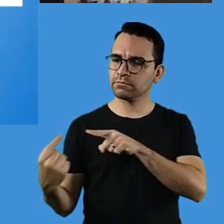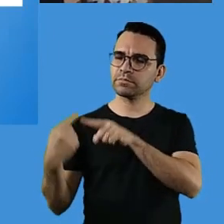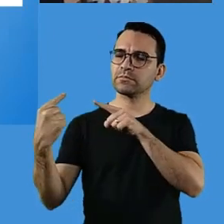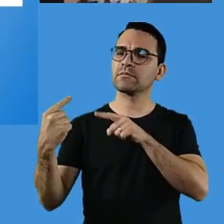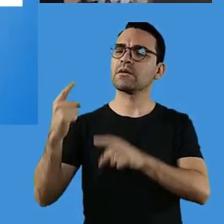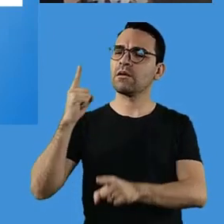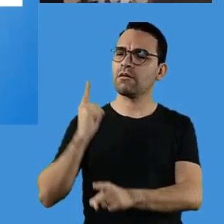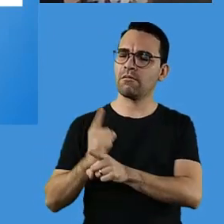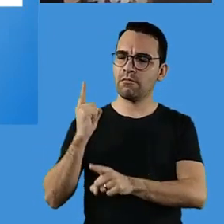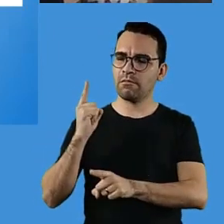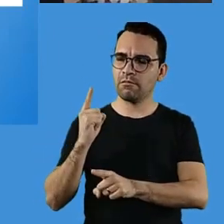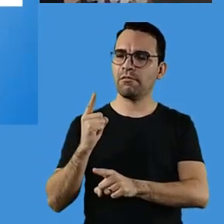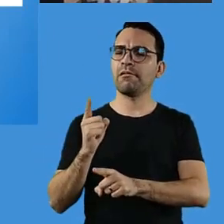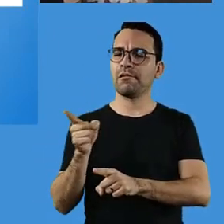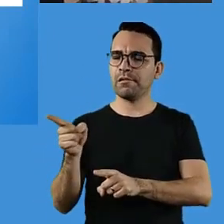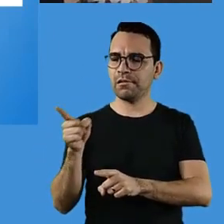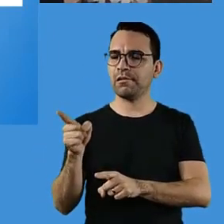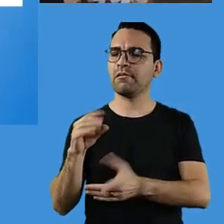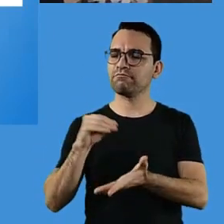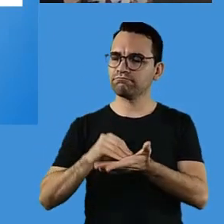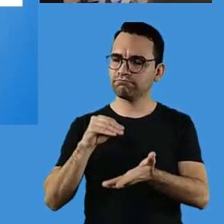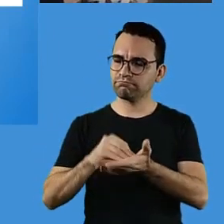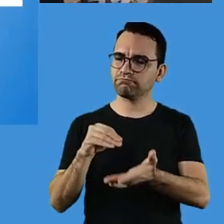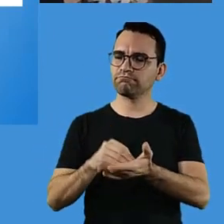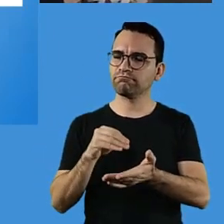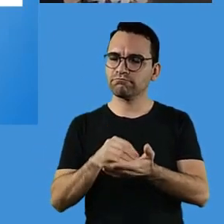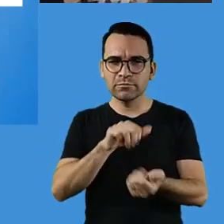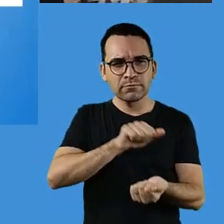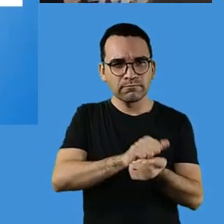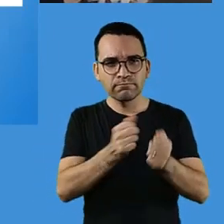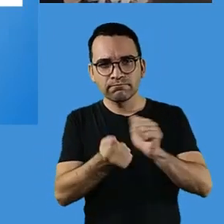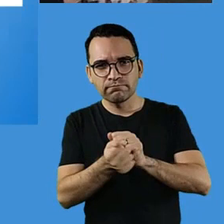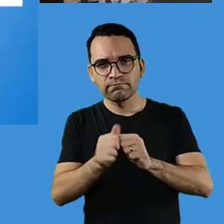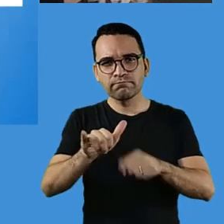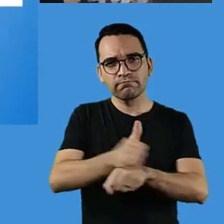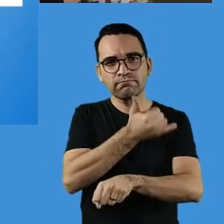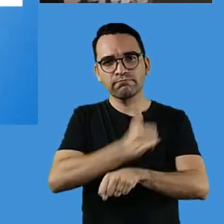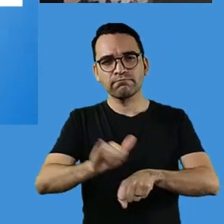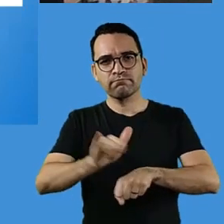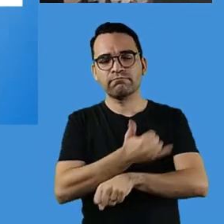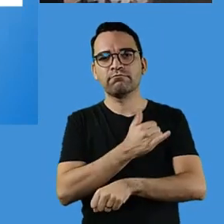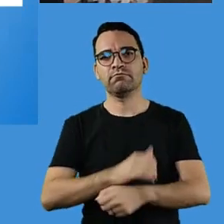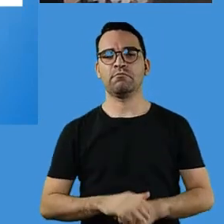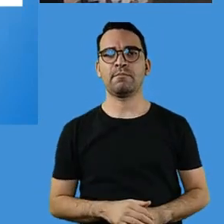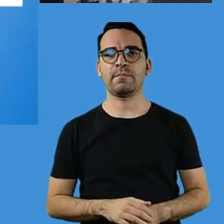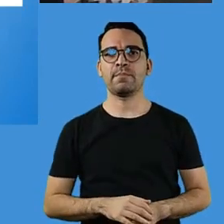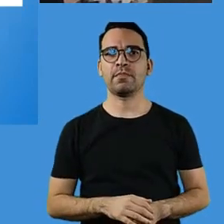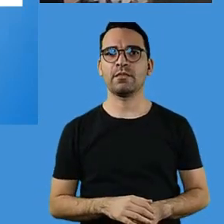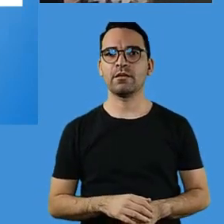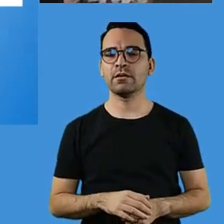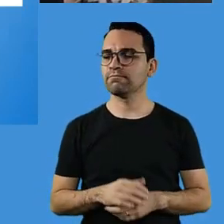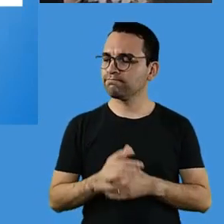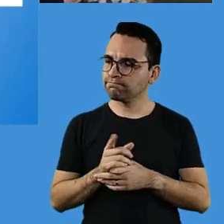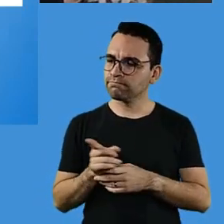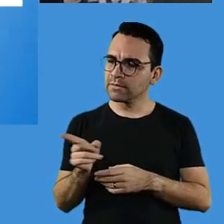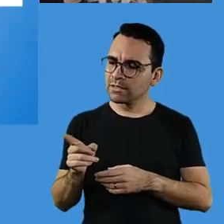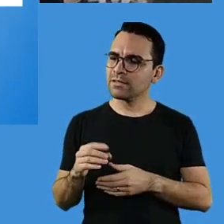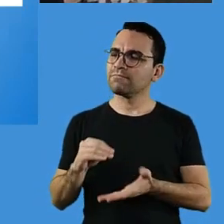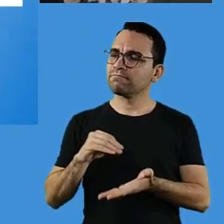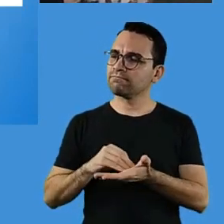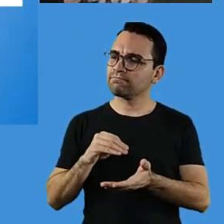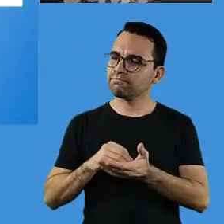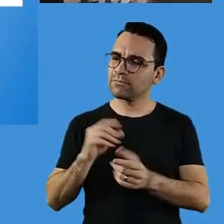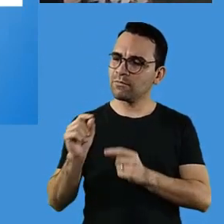compreender, identificar o que o aluno sabe em relação aos conteúdos e conhecimentos. O que que